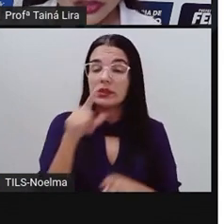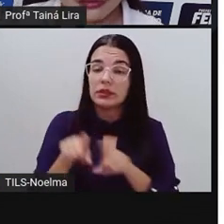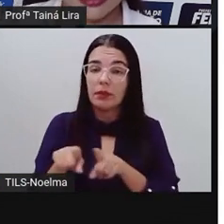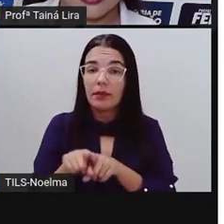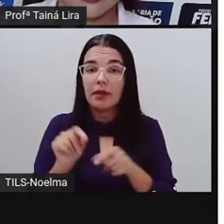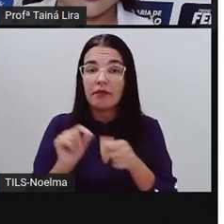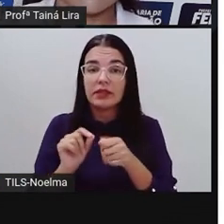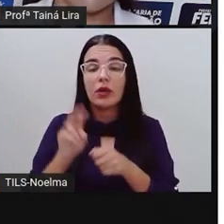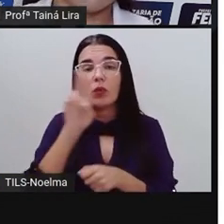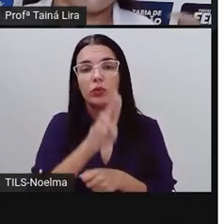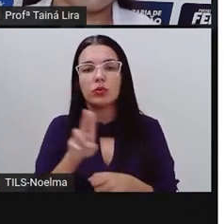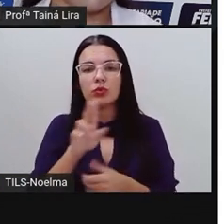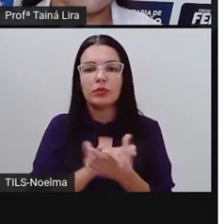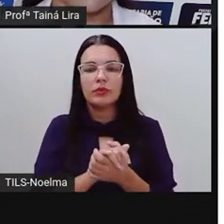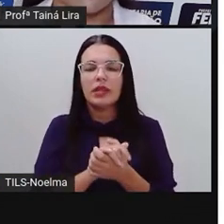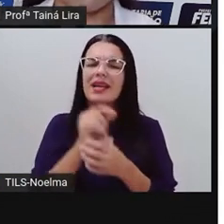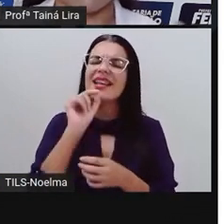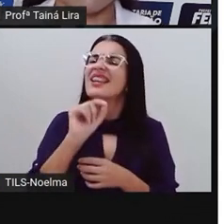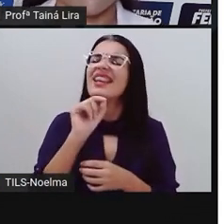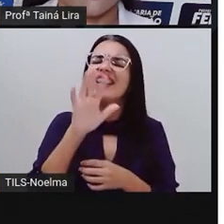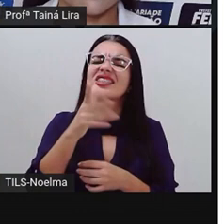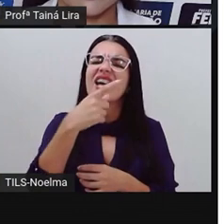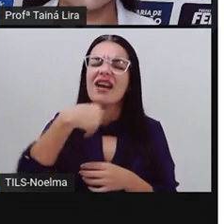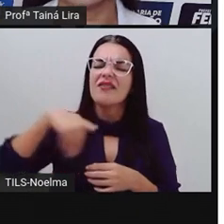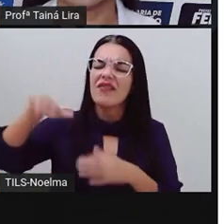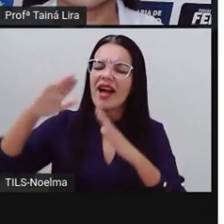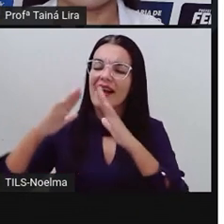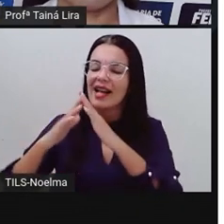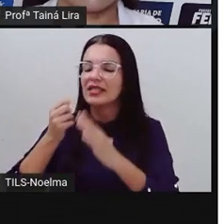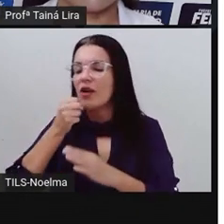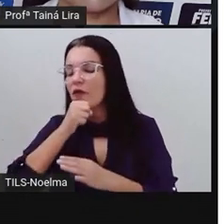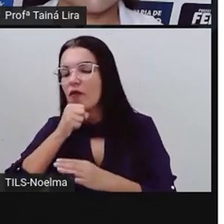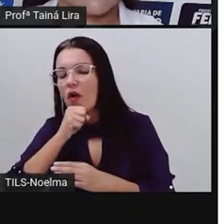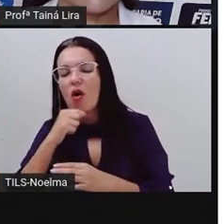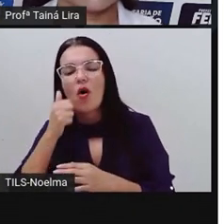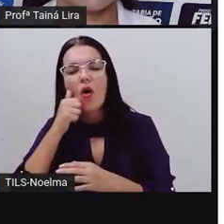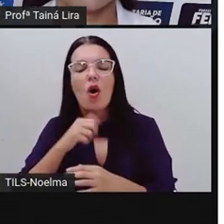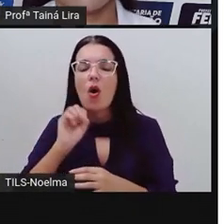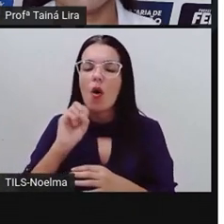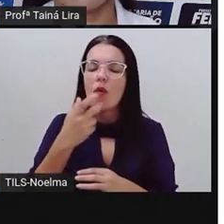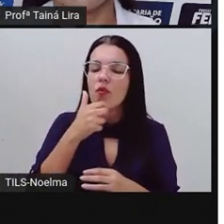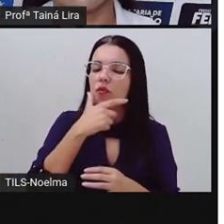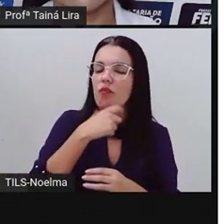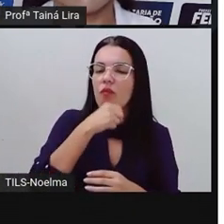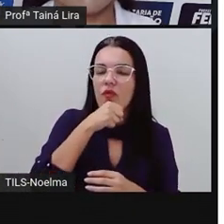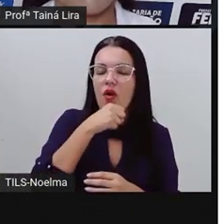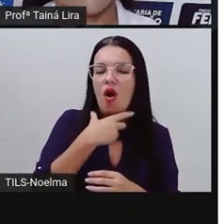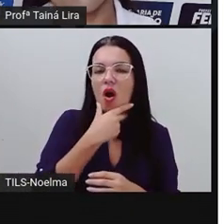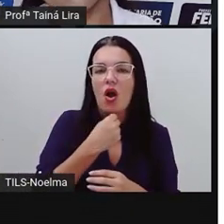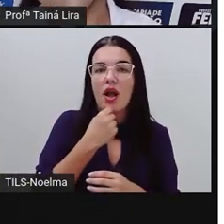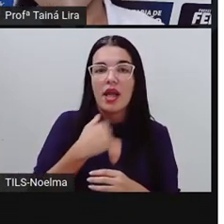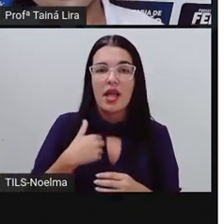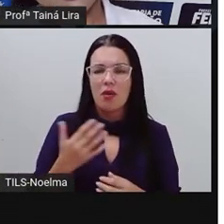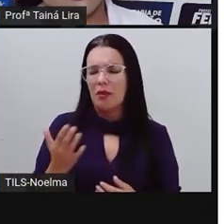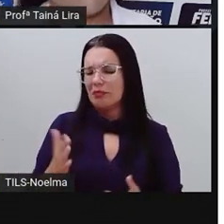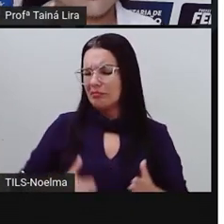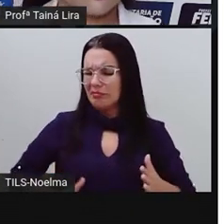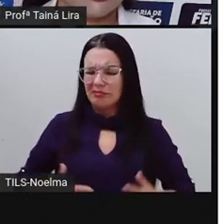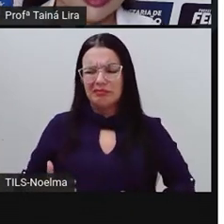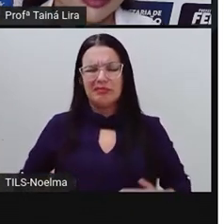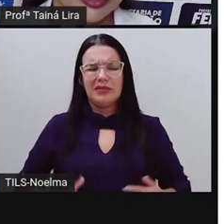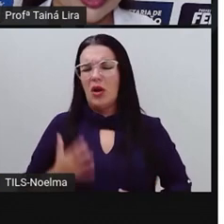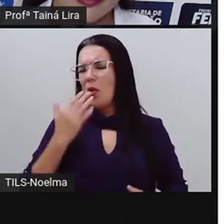quem aí já foi na casa do vovô, da vovó, né, e falou assim, Ah, eu comi muita pipoca, muito